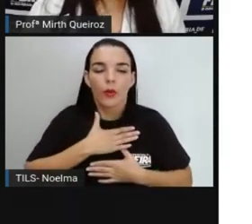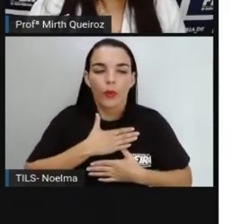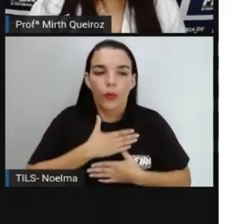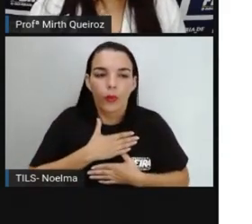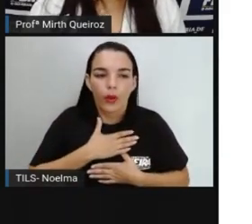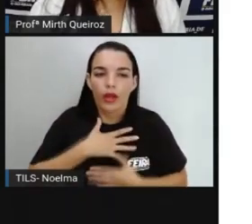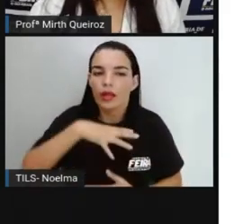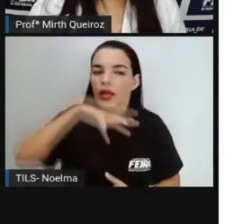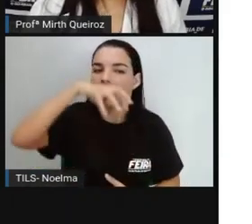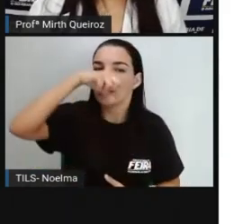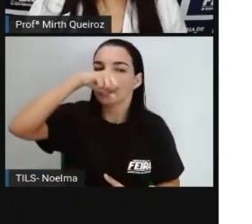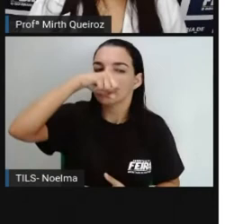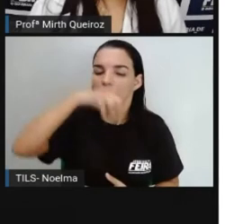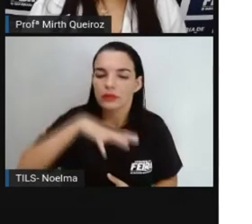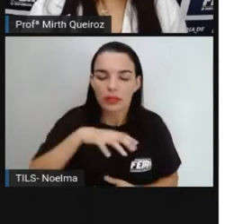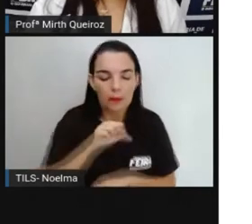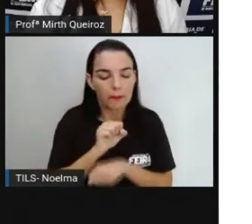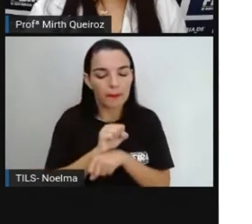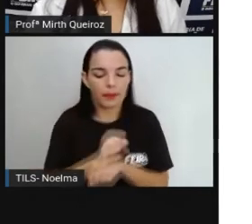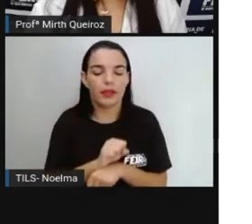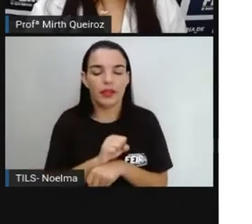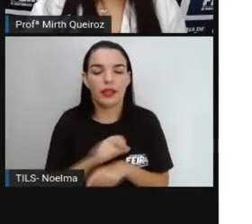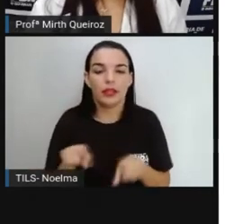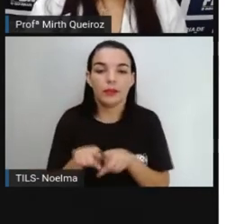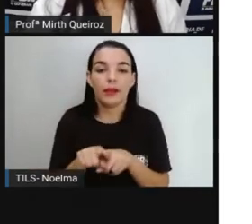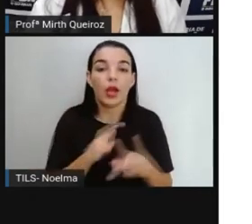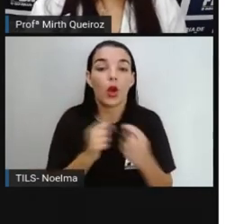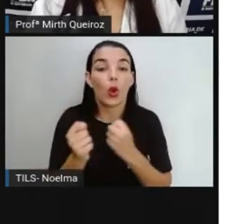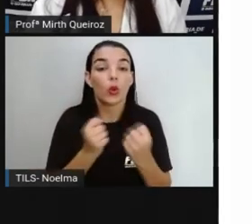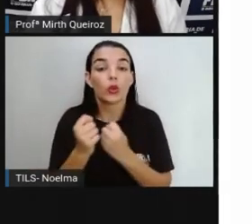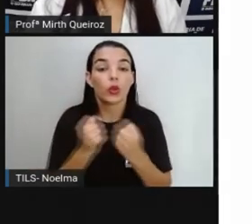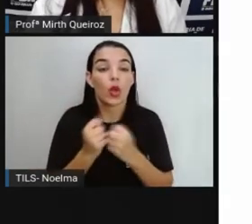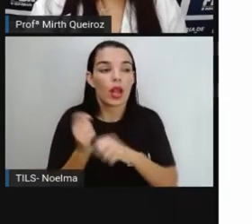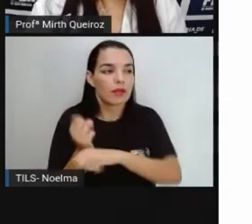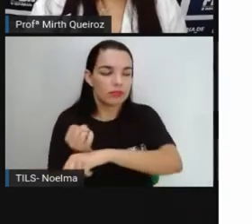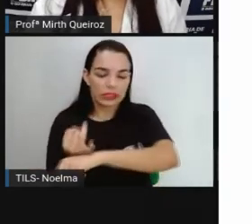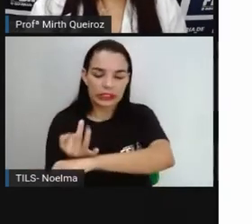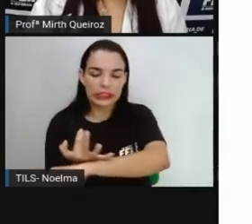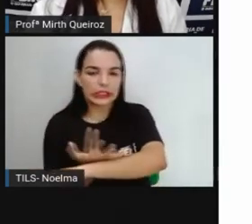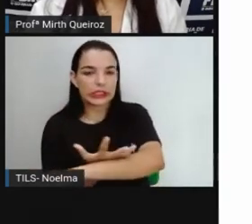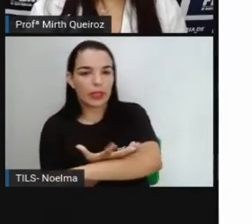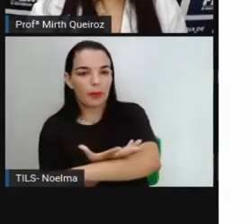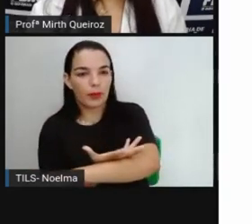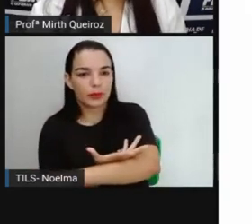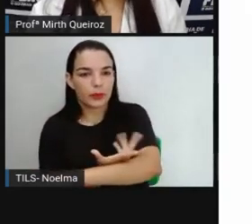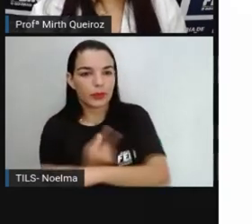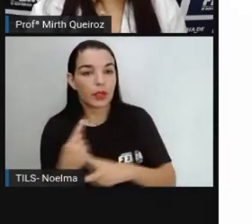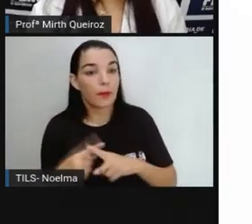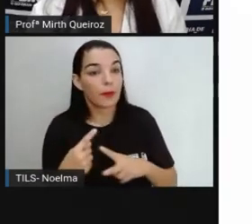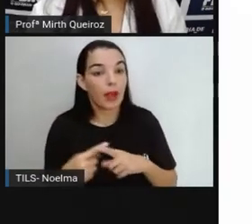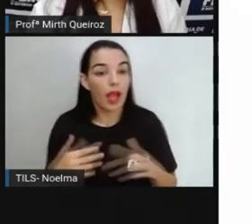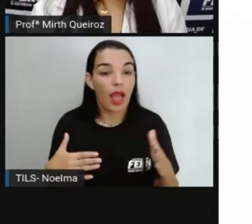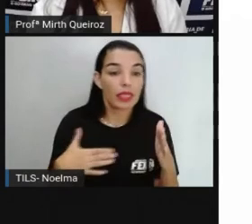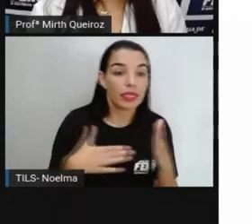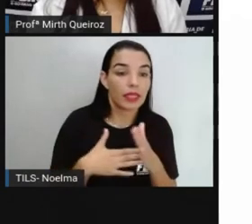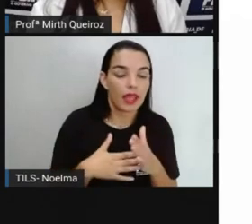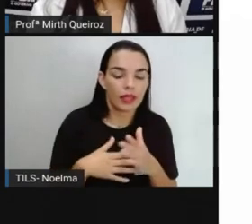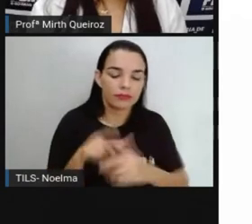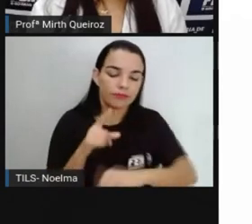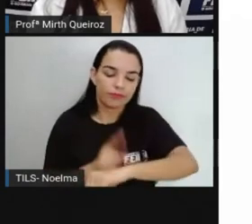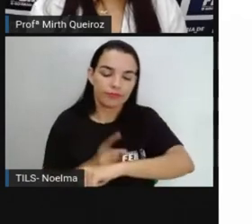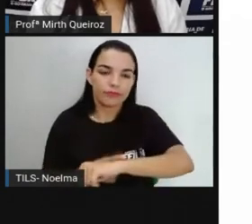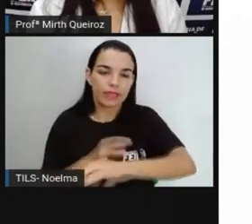Respira, né E controla ali Suas emoções por um tempo Até conseguir uma forma de resolver